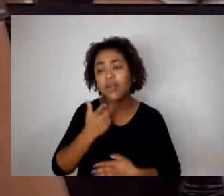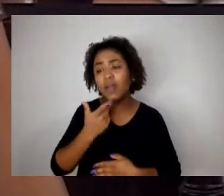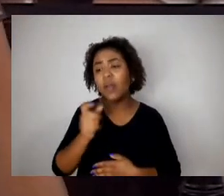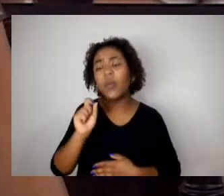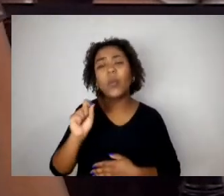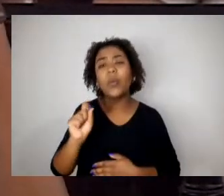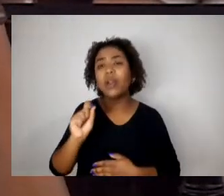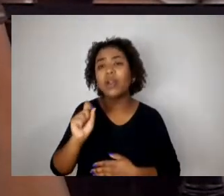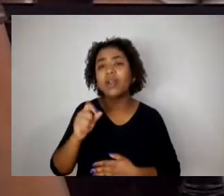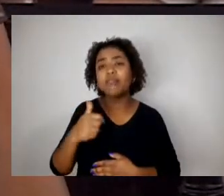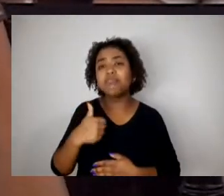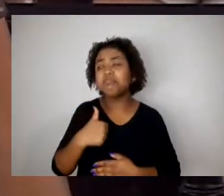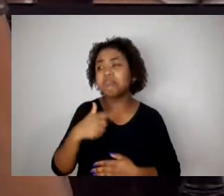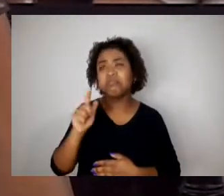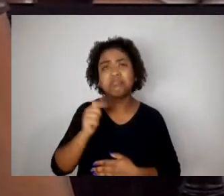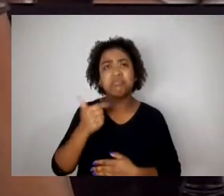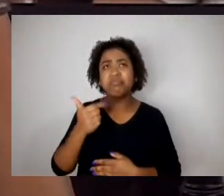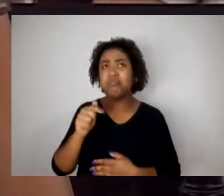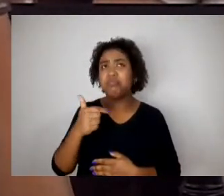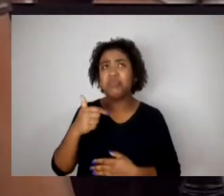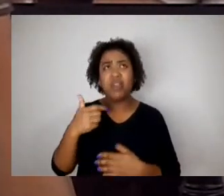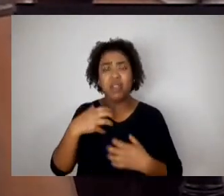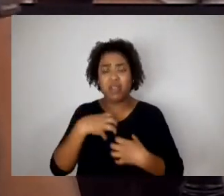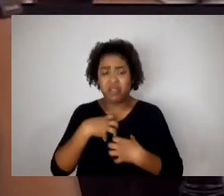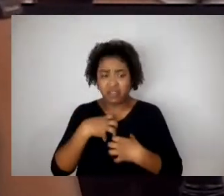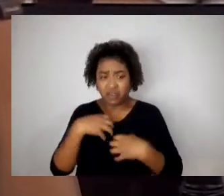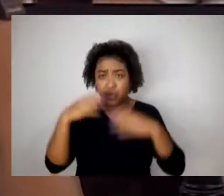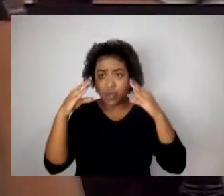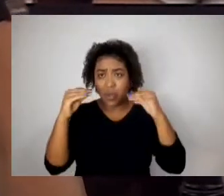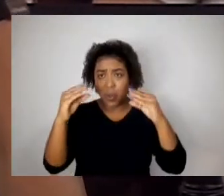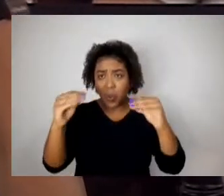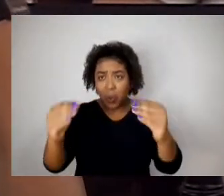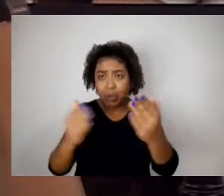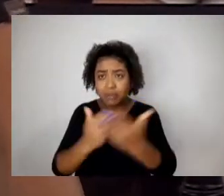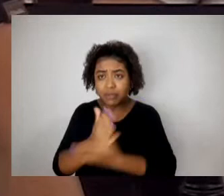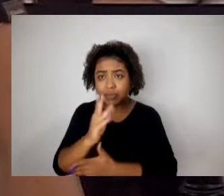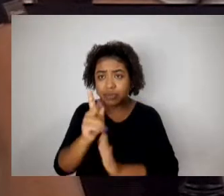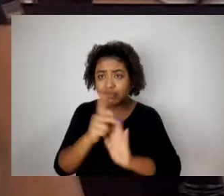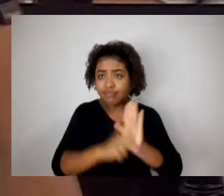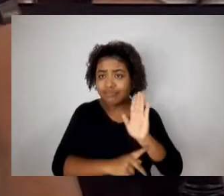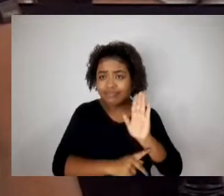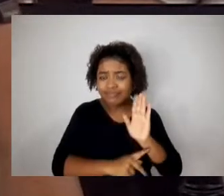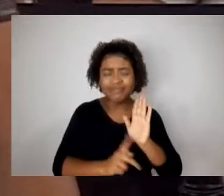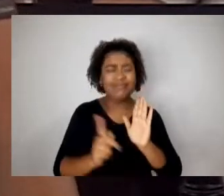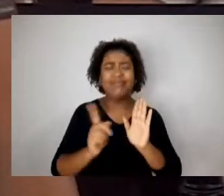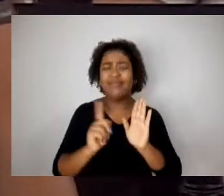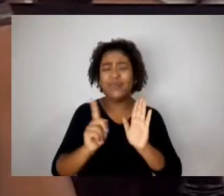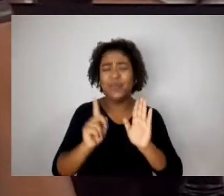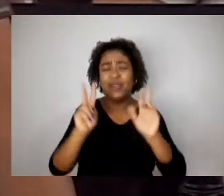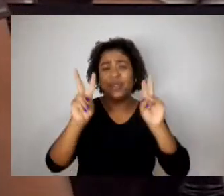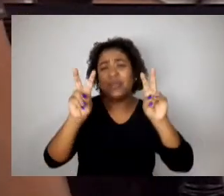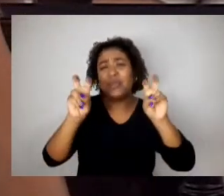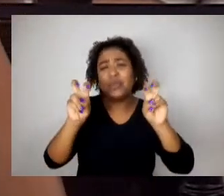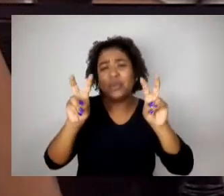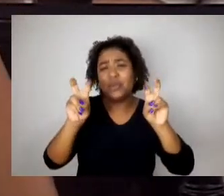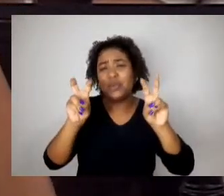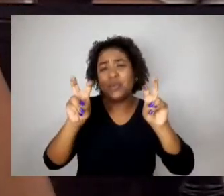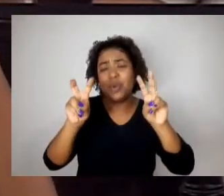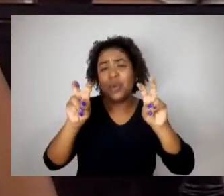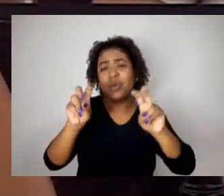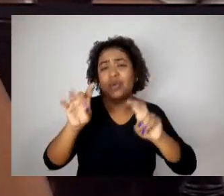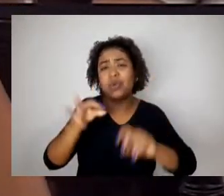tranquila com a aprovação do projeto. Não é uma questão simplesmente de narrativa. Nós estamos aprovando uma